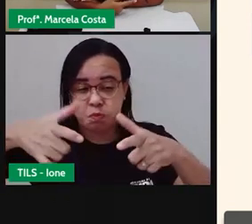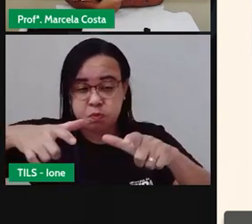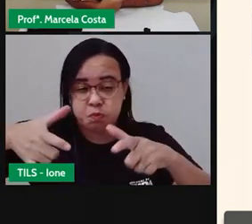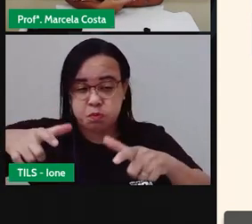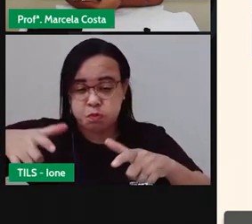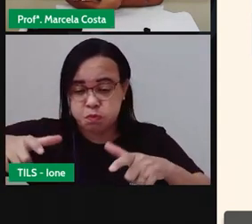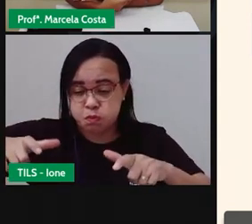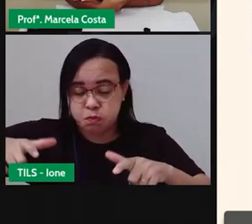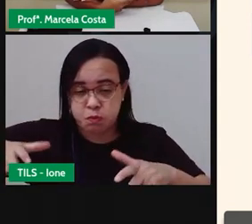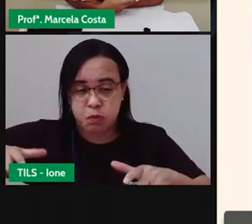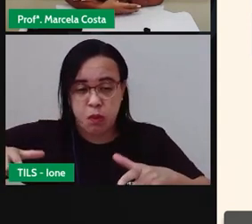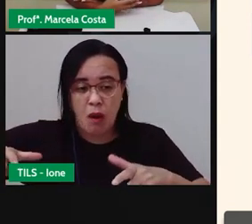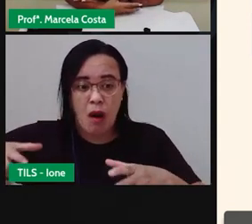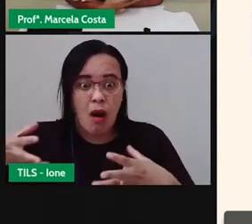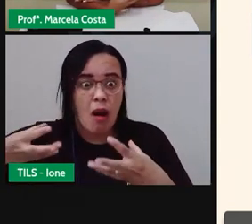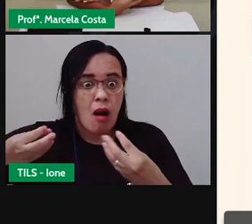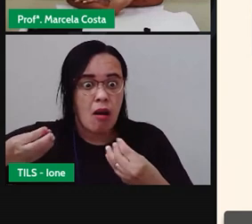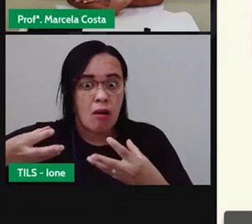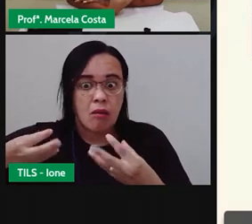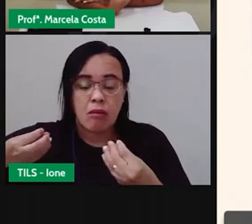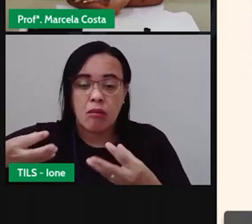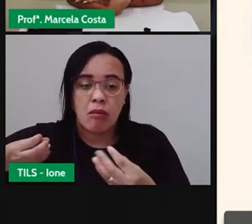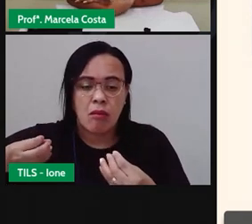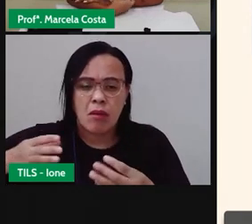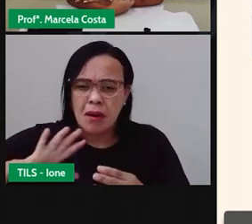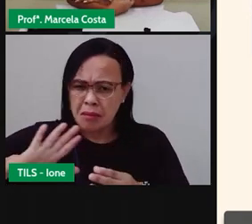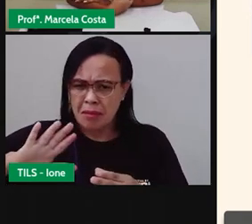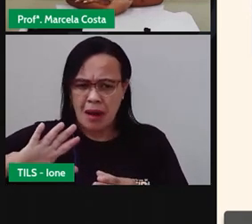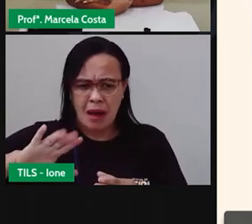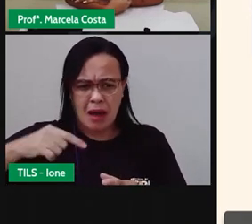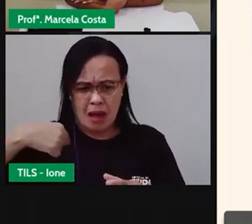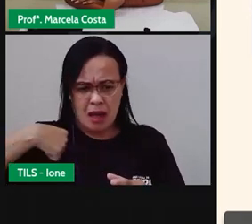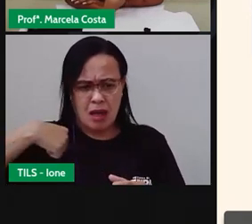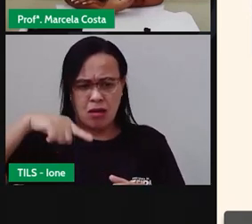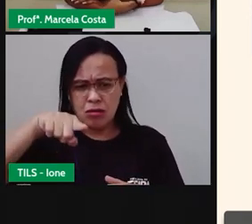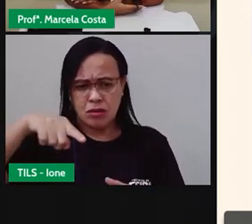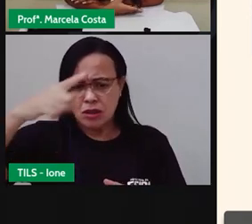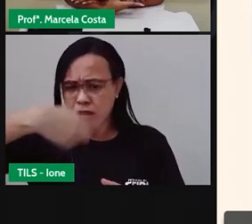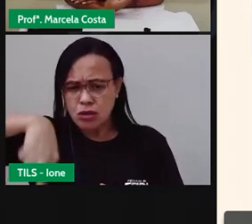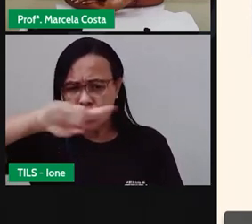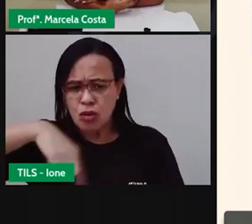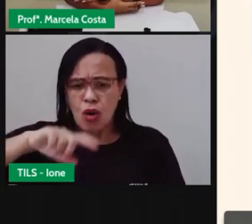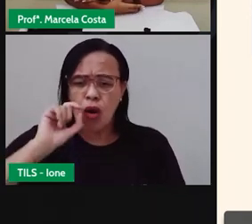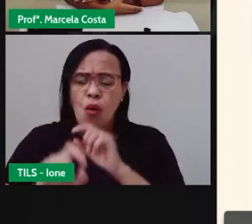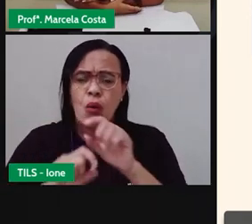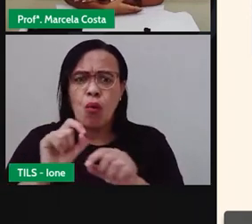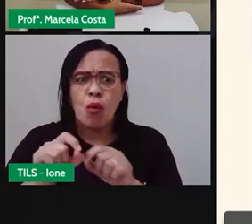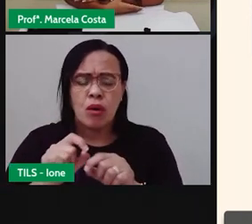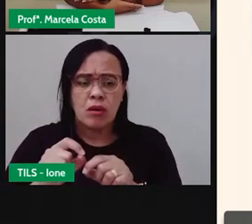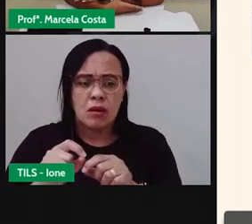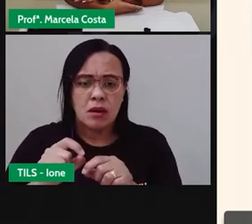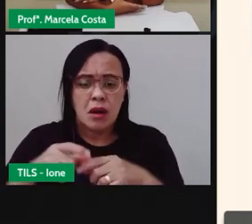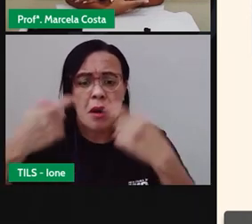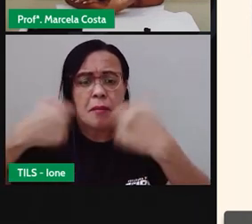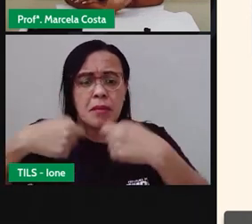houve esse aumento na produção, o que é a gente pode fazer pra diminuir o impacto